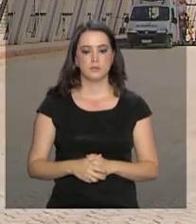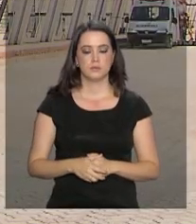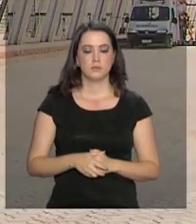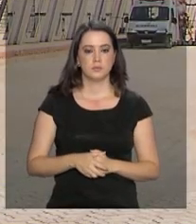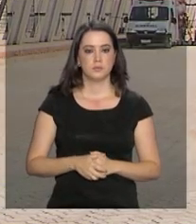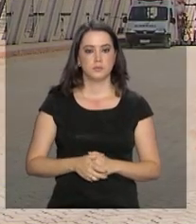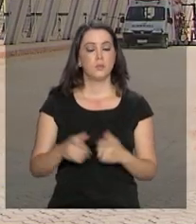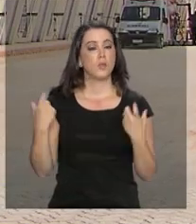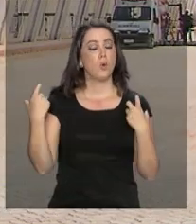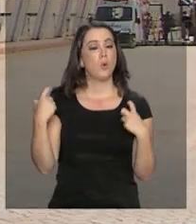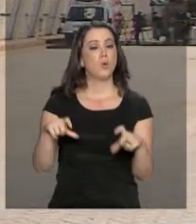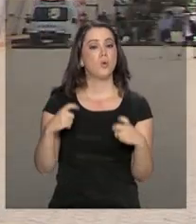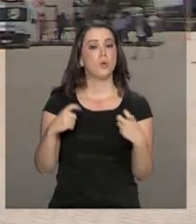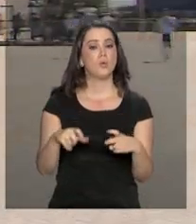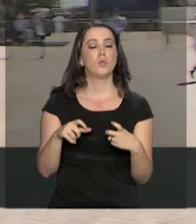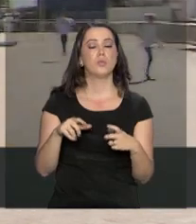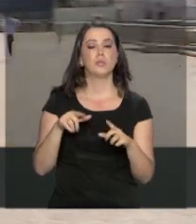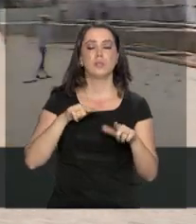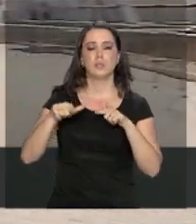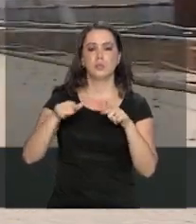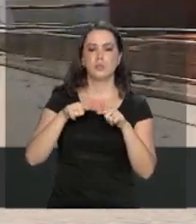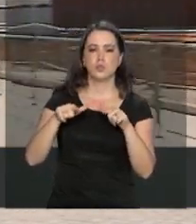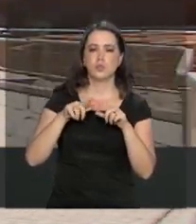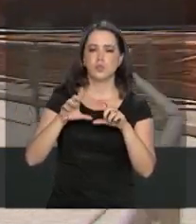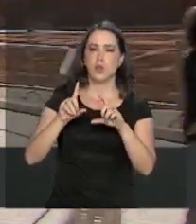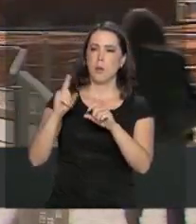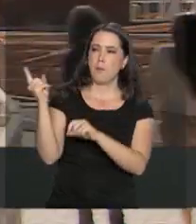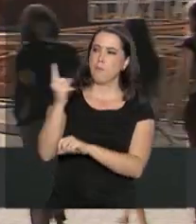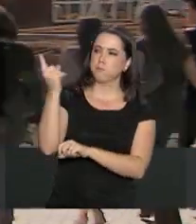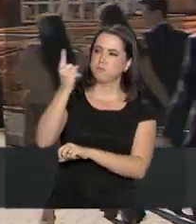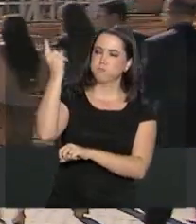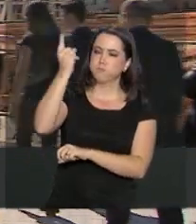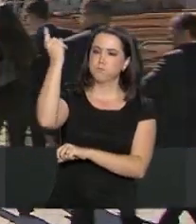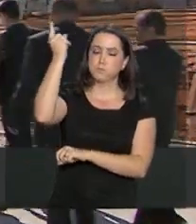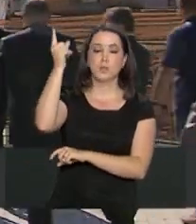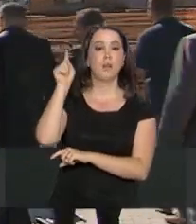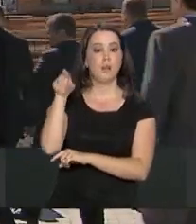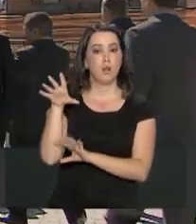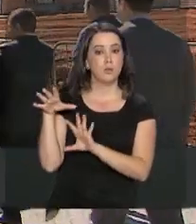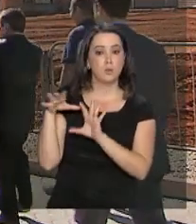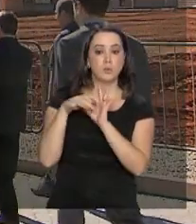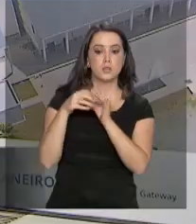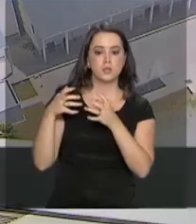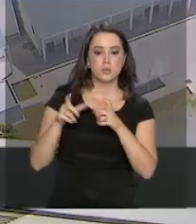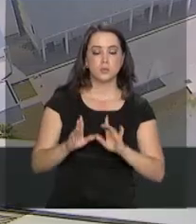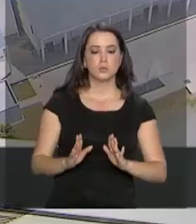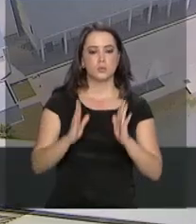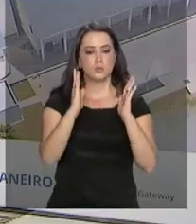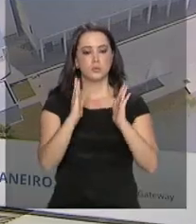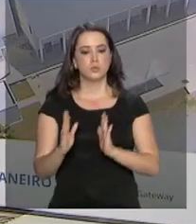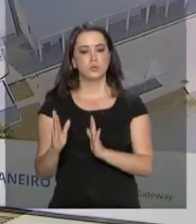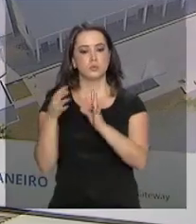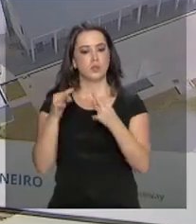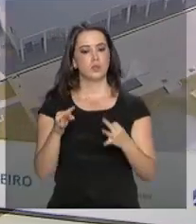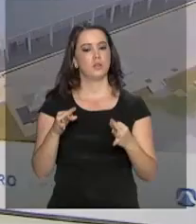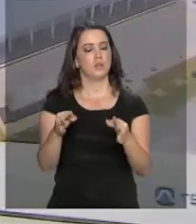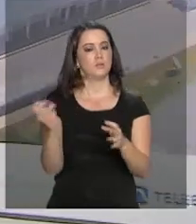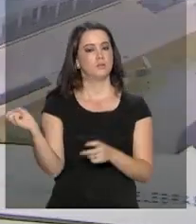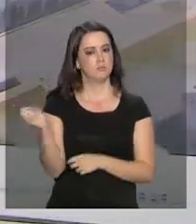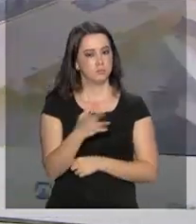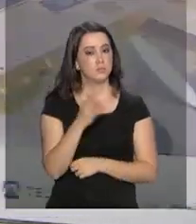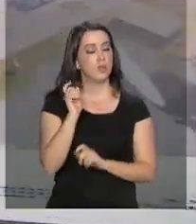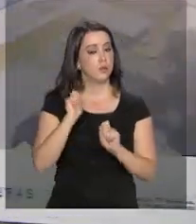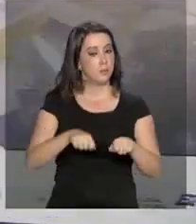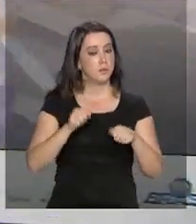O Centro de Operações Espaciais Principal, o COP-P, é um conjunto de edifícios com tecnologia moderna,